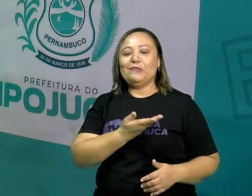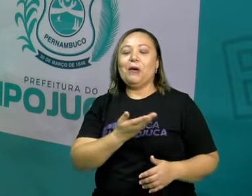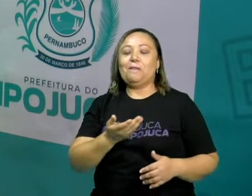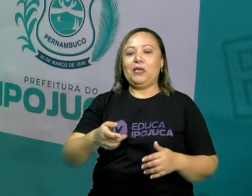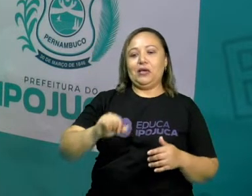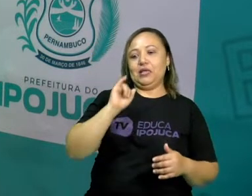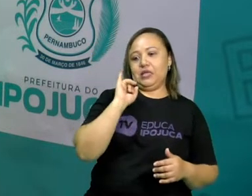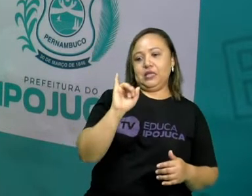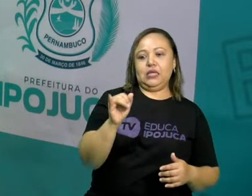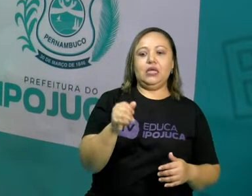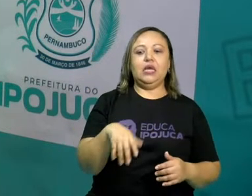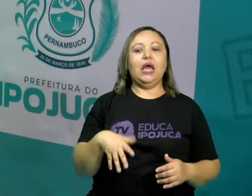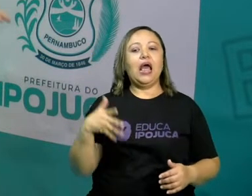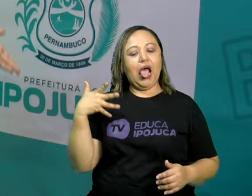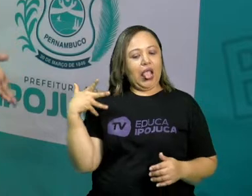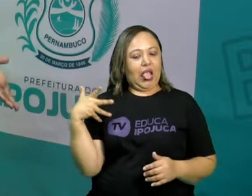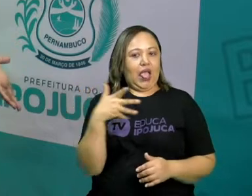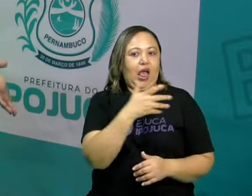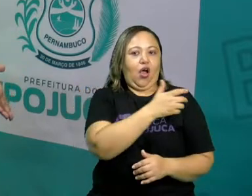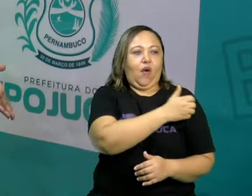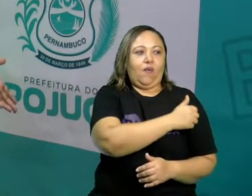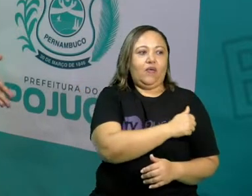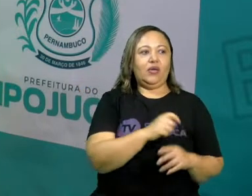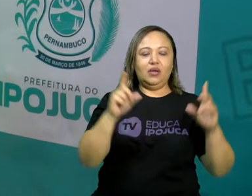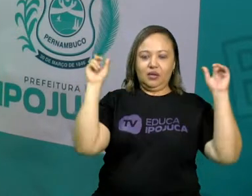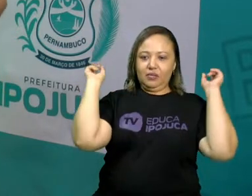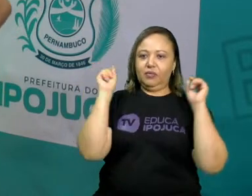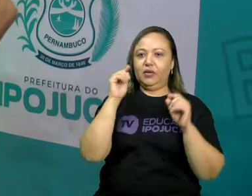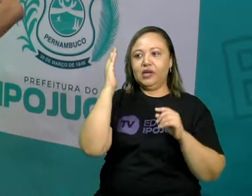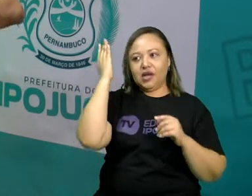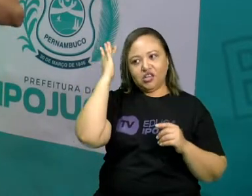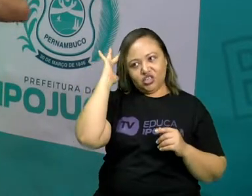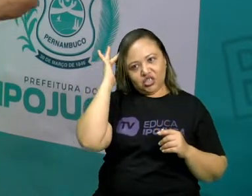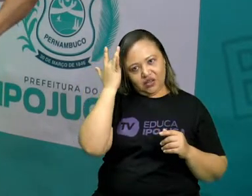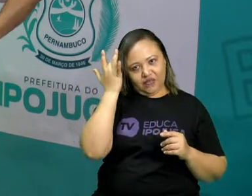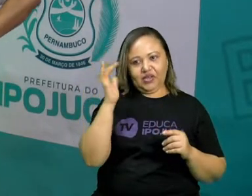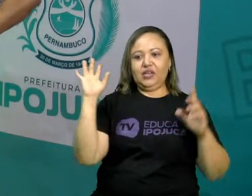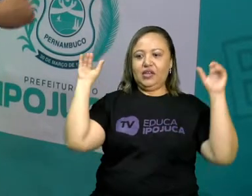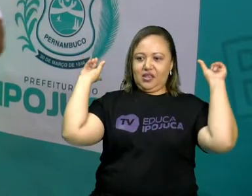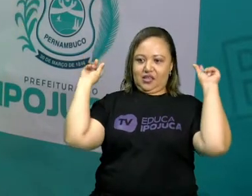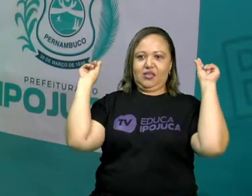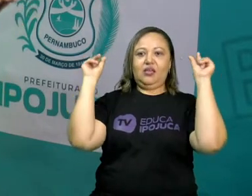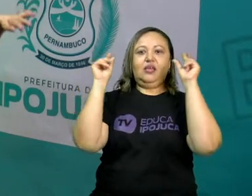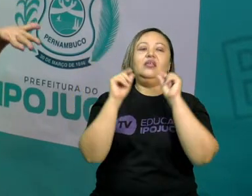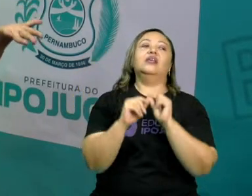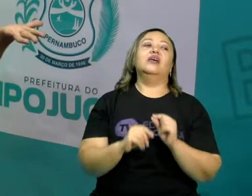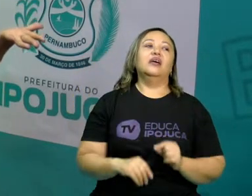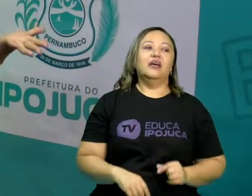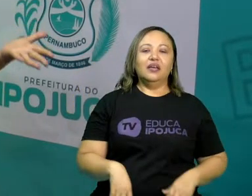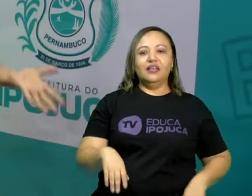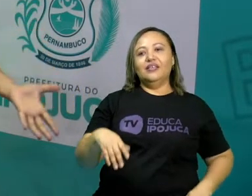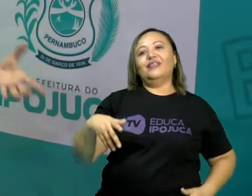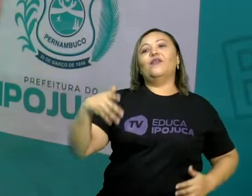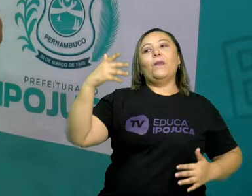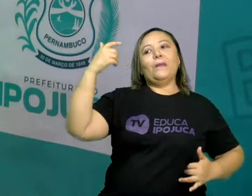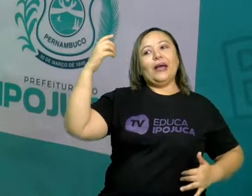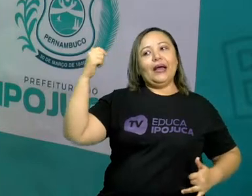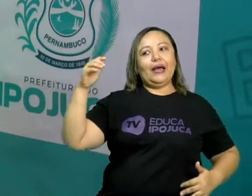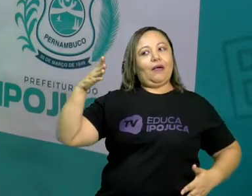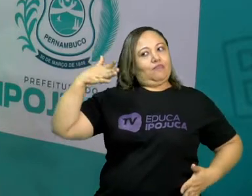Que ele pensou, salvou ele porque pensava que ele morava em Atenas. Mas o macaco, malandrinho demais, se deu mal nessa.